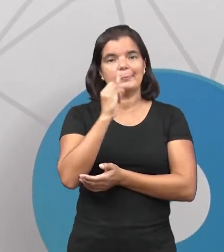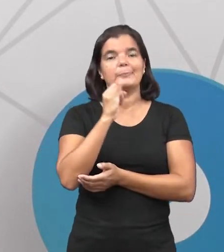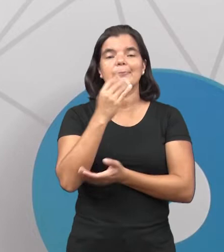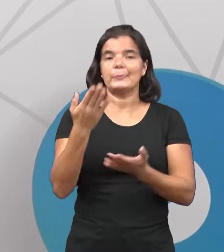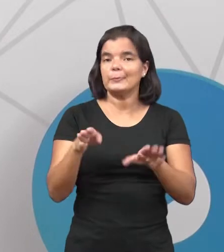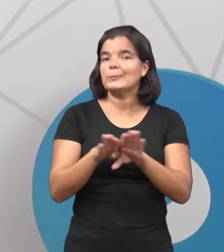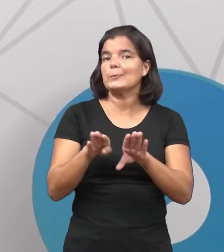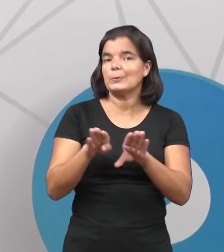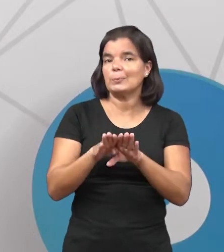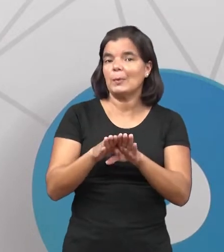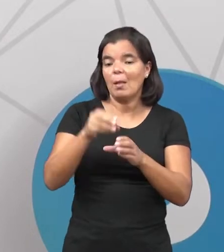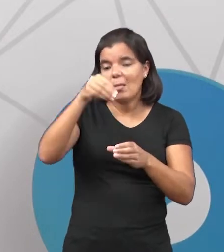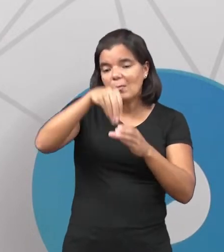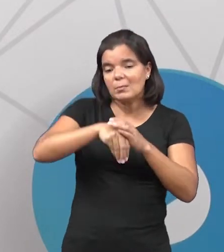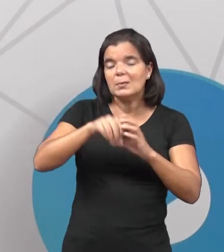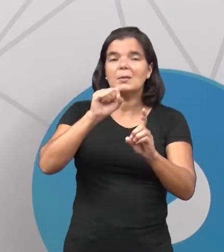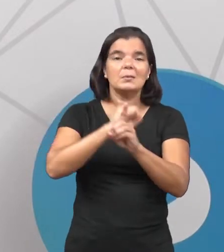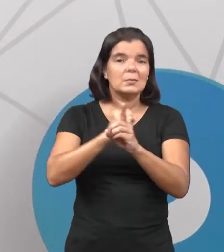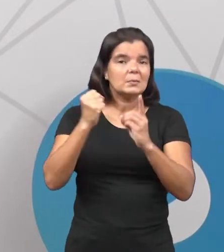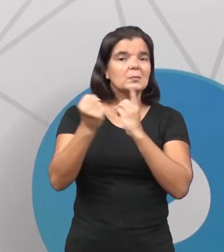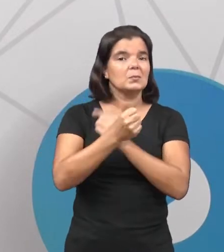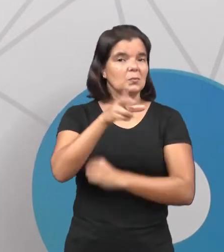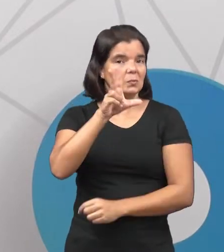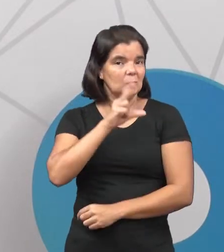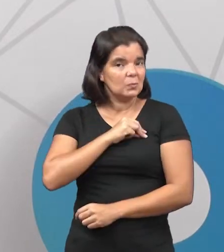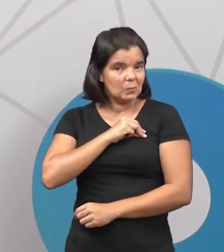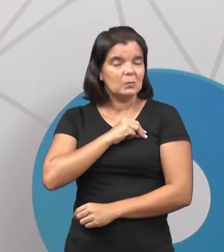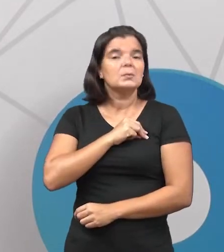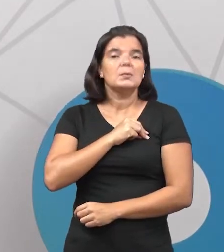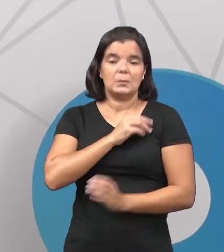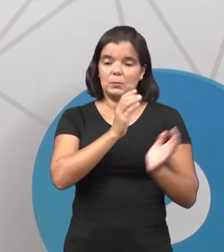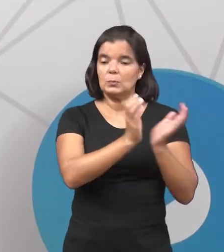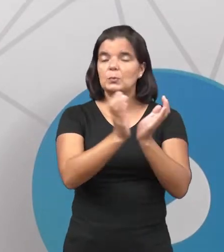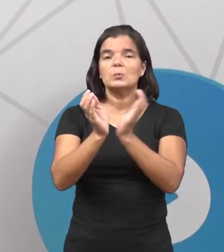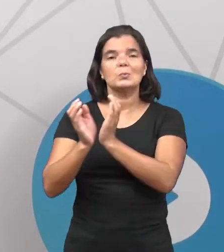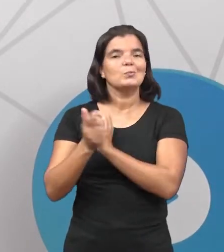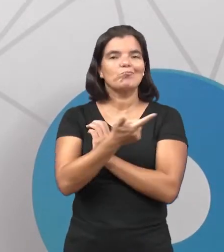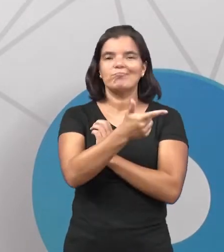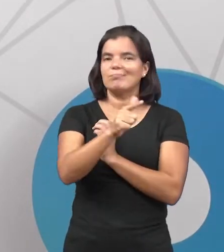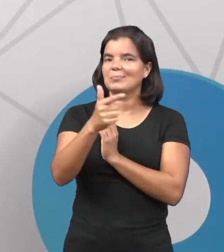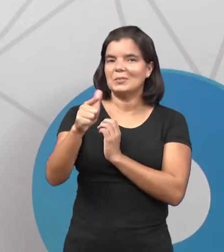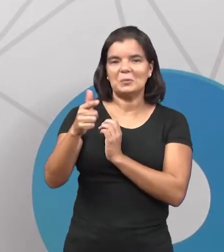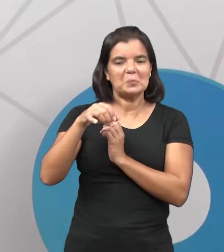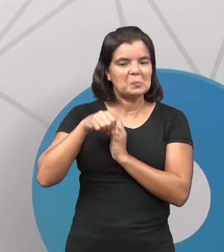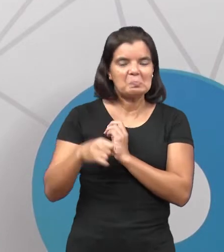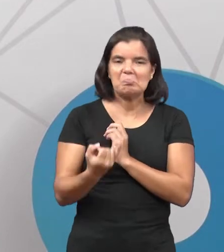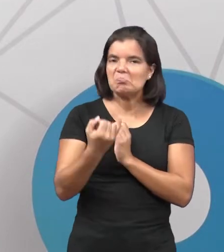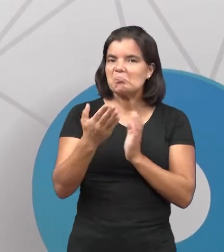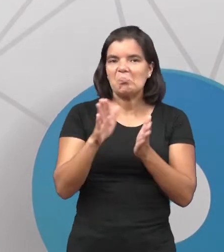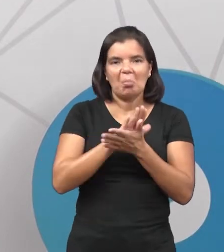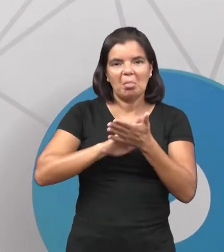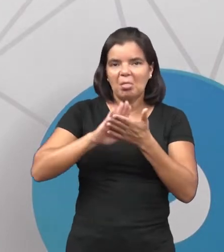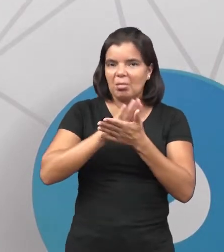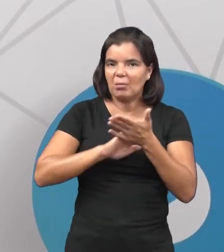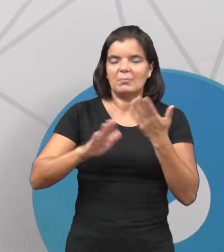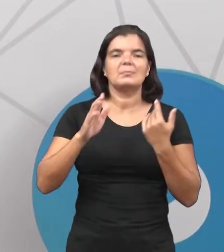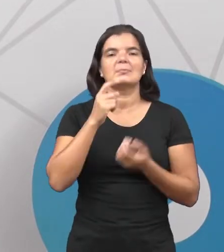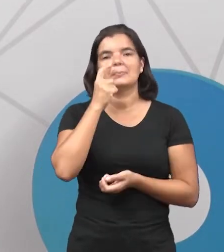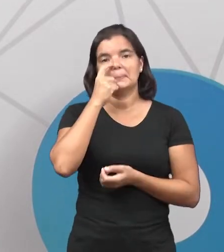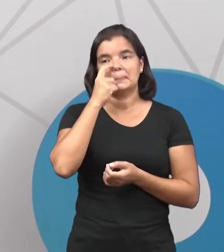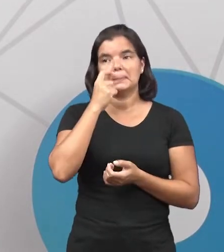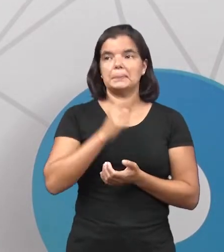E eles, dentro dessa sociedade espanhola que se forma nas colônias eles não tinham nenhum privilégio, nenhum prestígio. Tá bom?